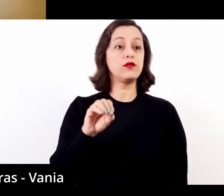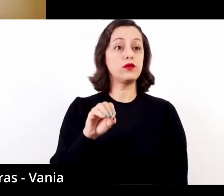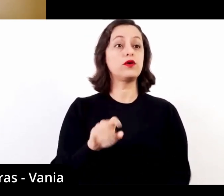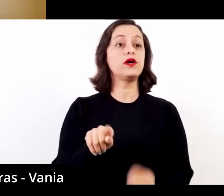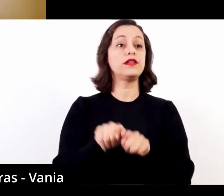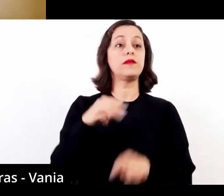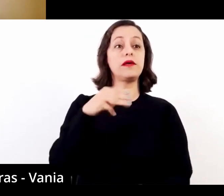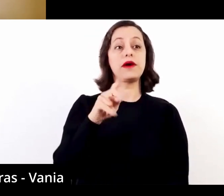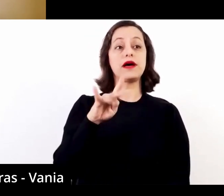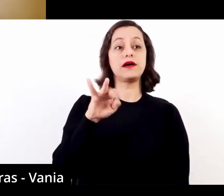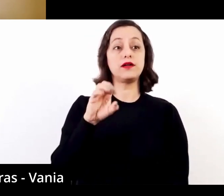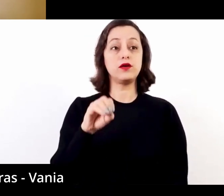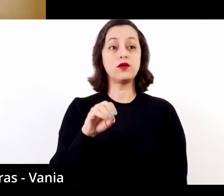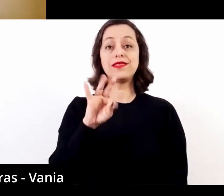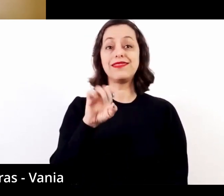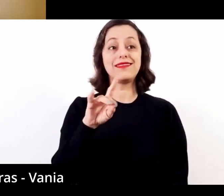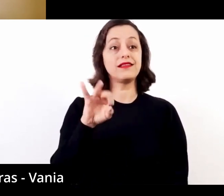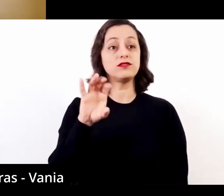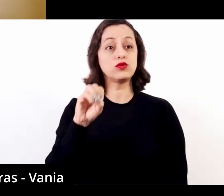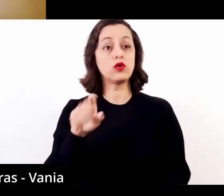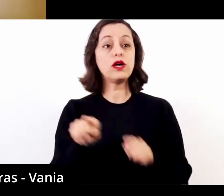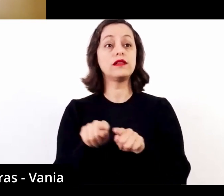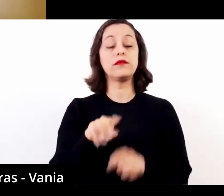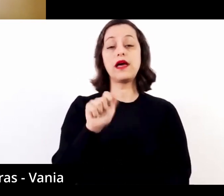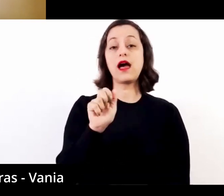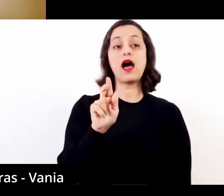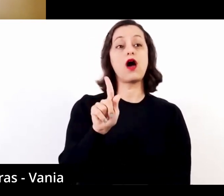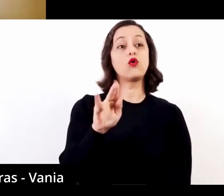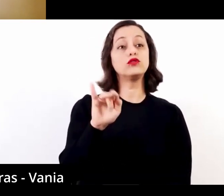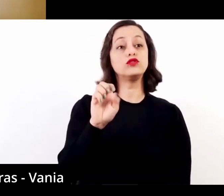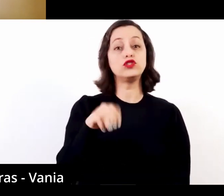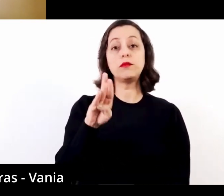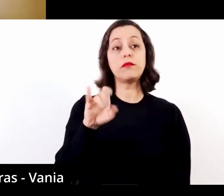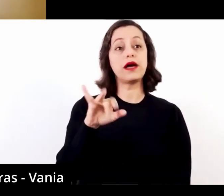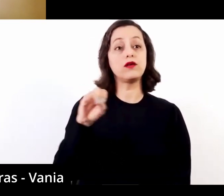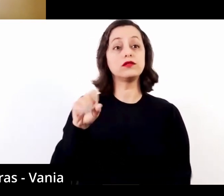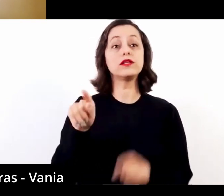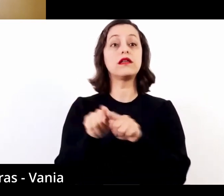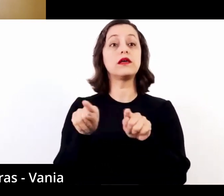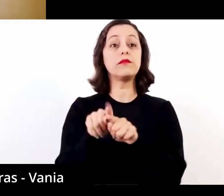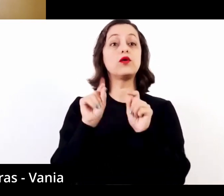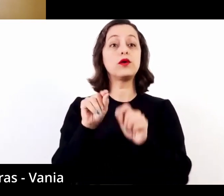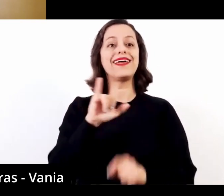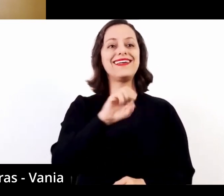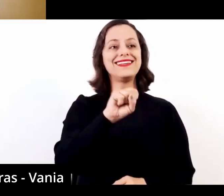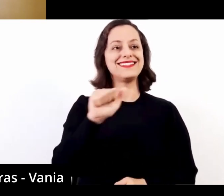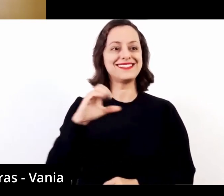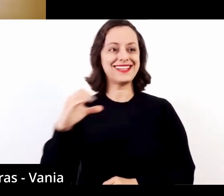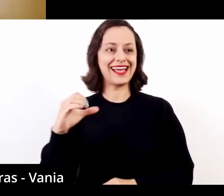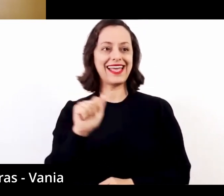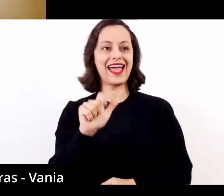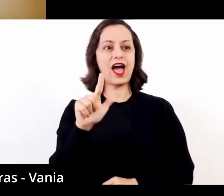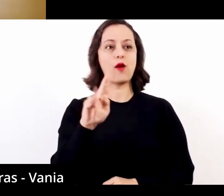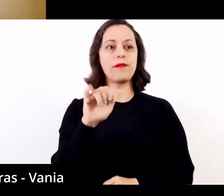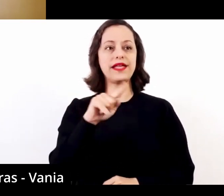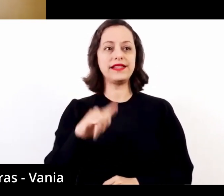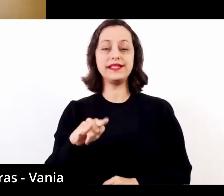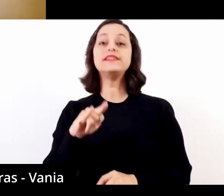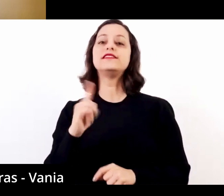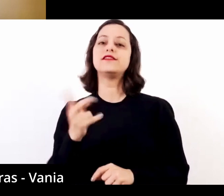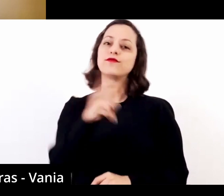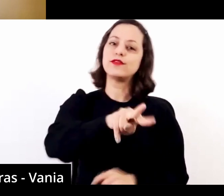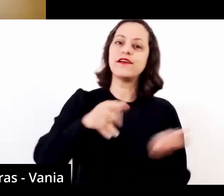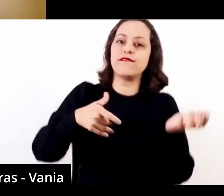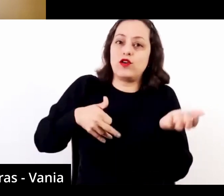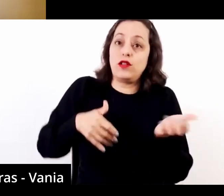transcrições de Isaac Albenes para o violão. E para conversar conosco sobre esse repertório super